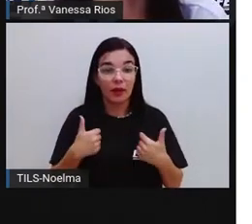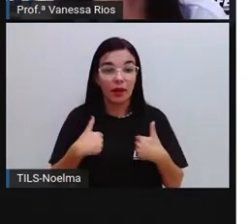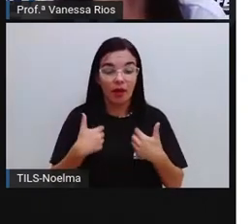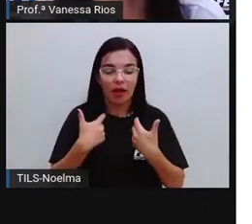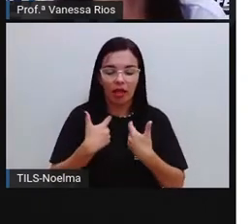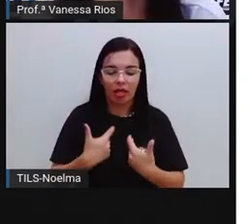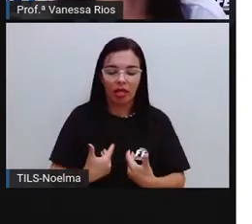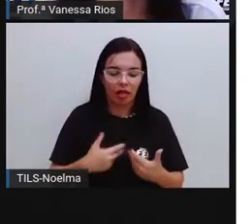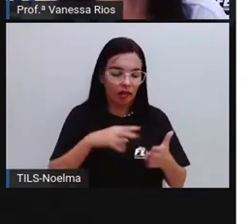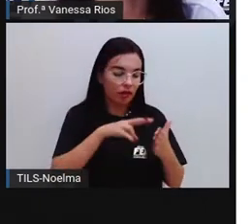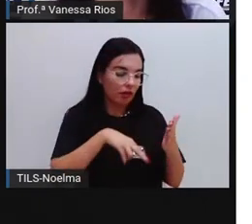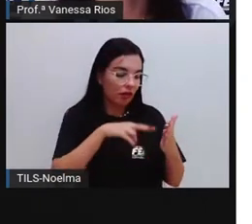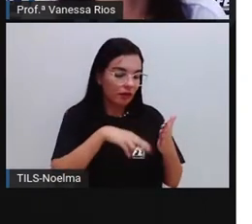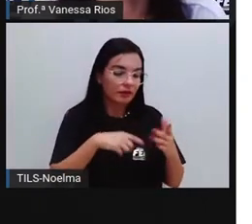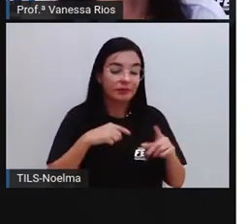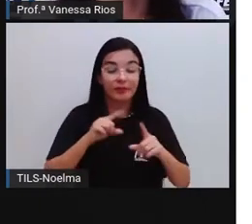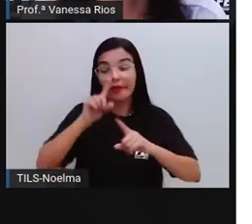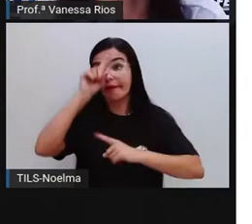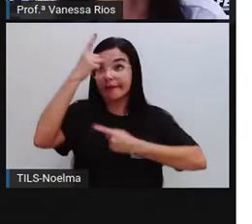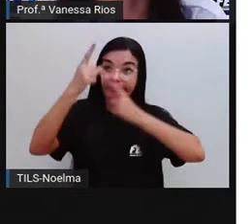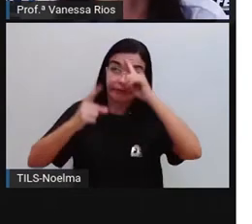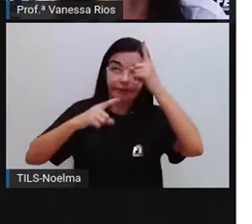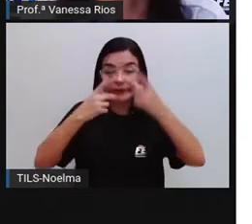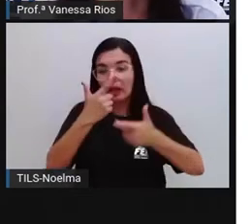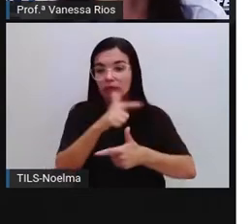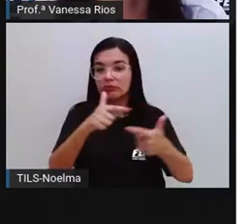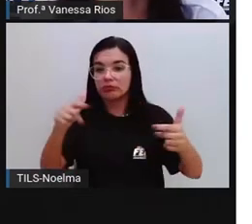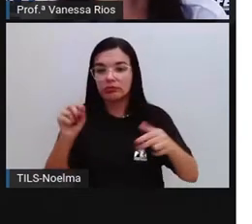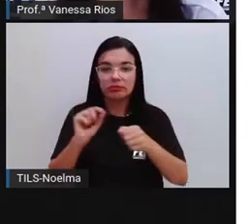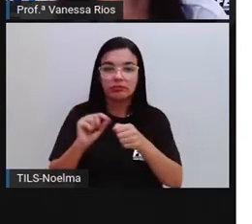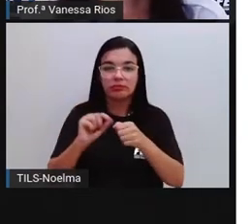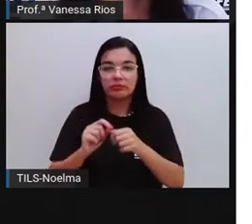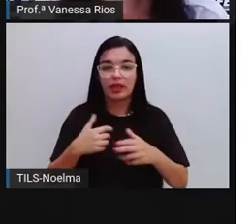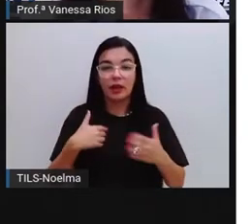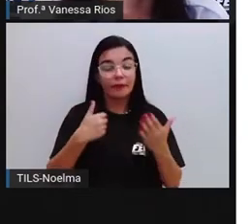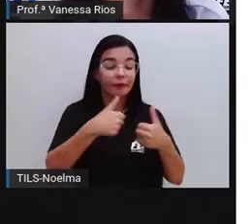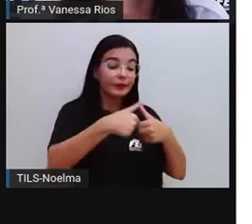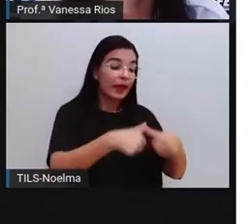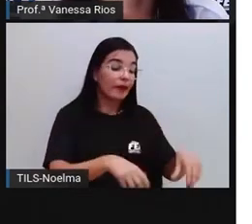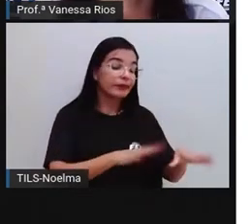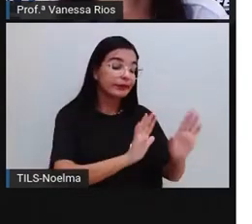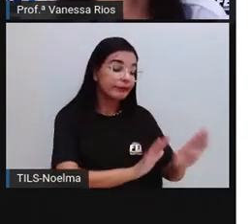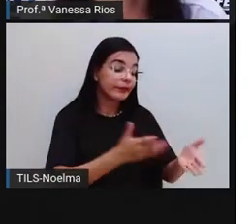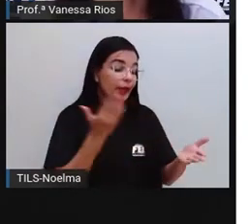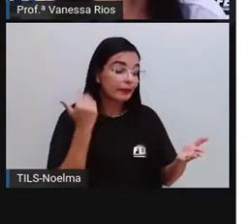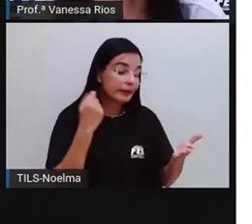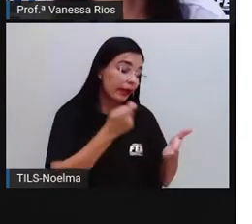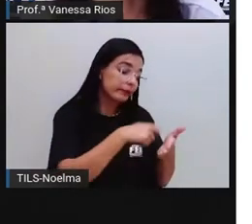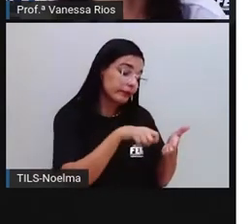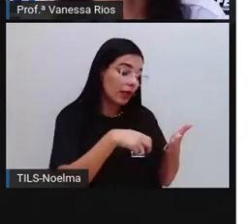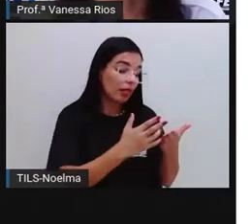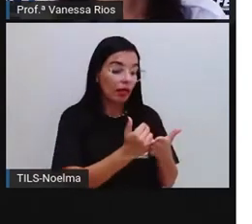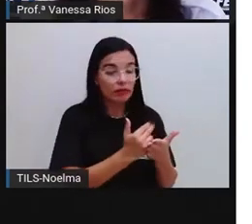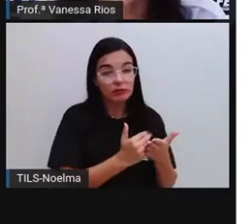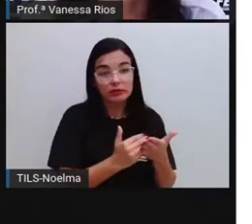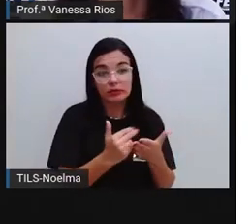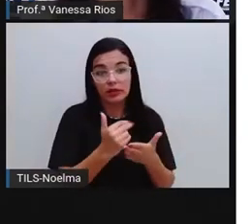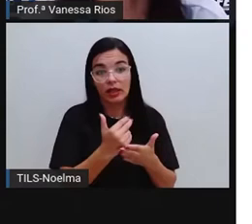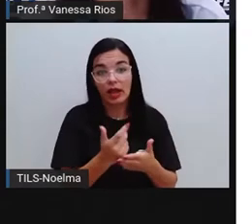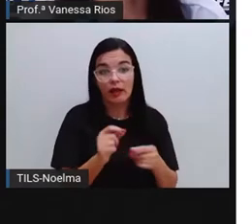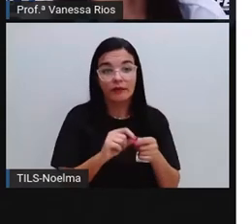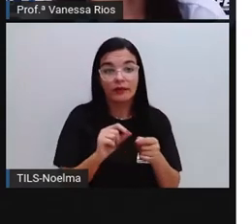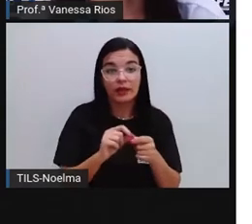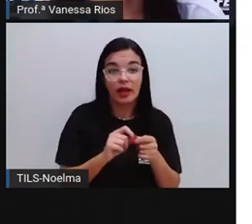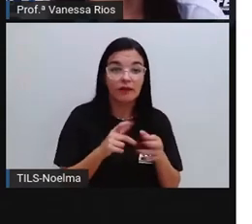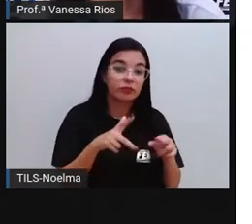ficava inventando outras coisas para fazer. Eu ficava desenhando, ficava enchendo os ós do jornal,